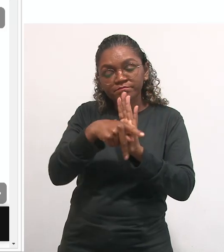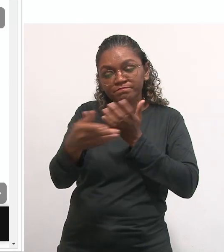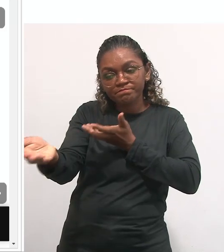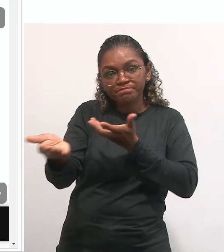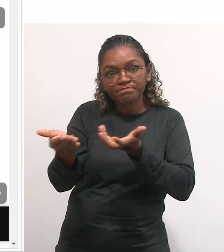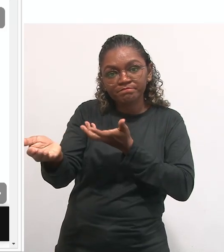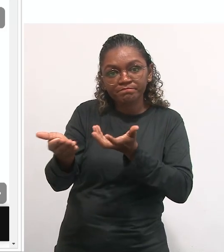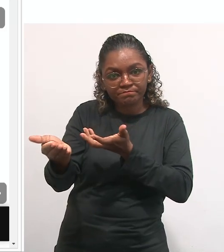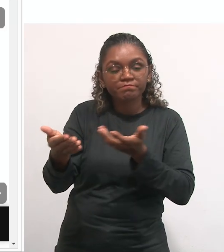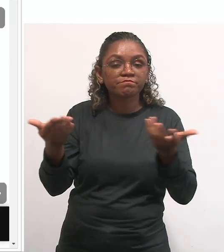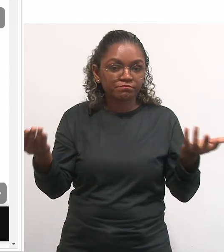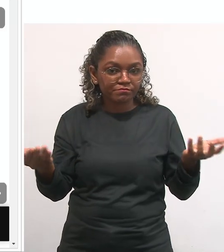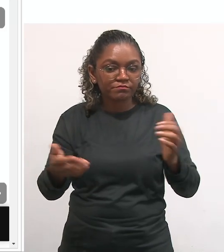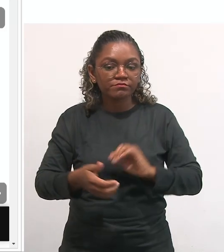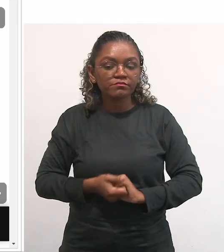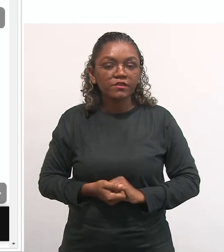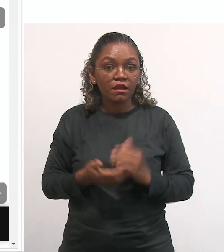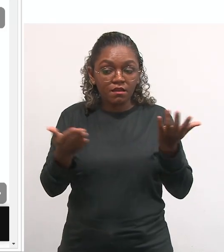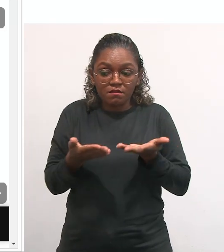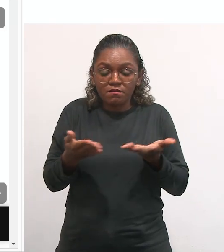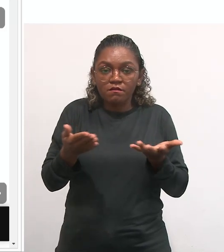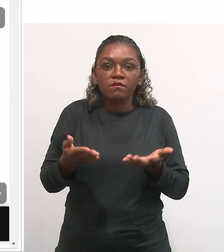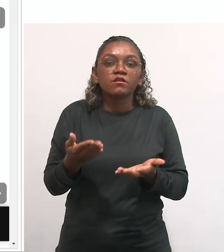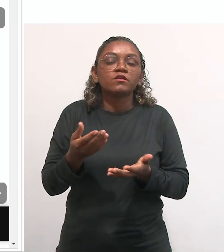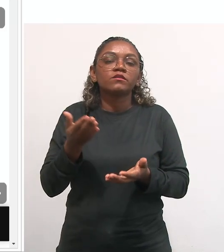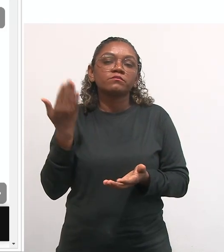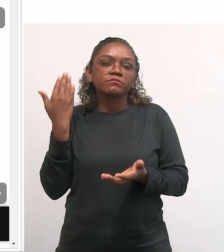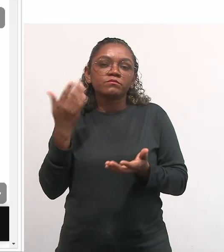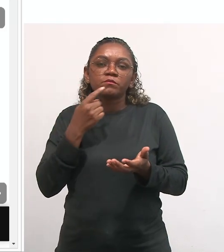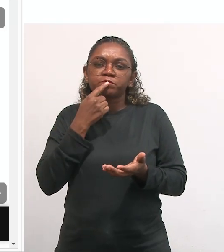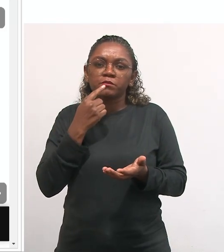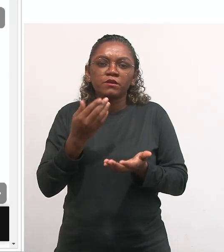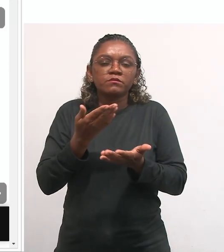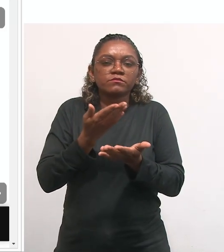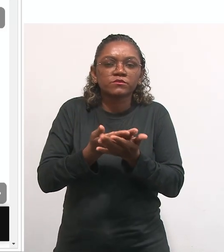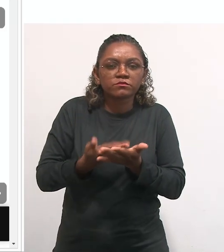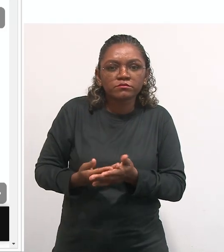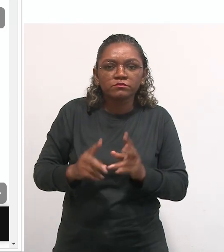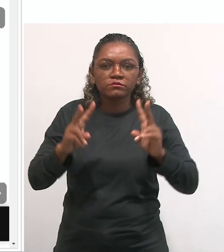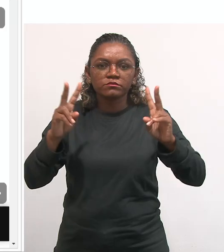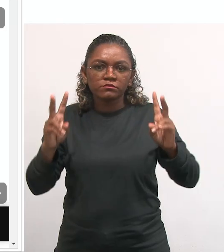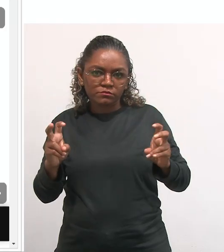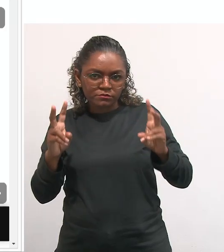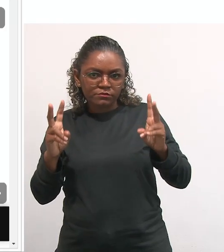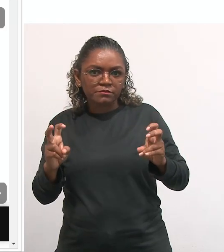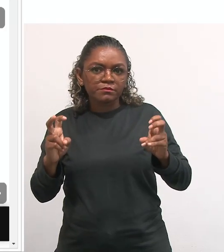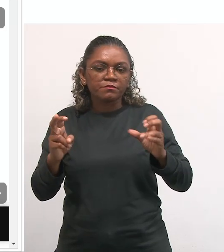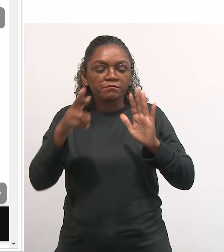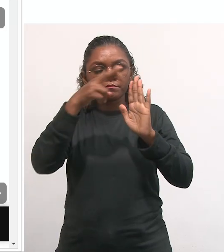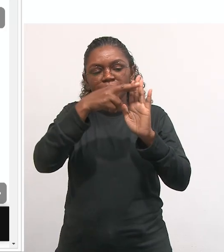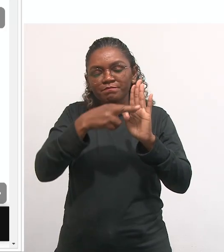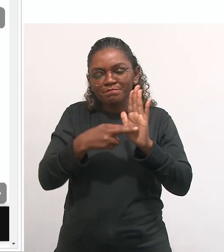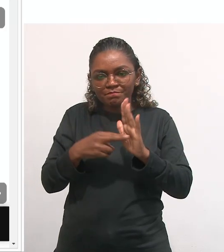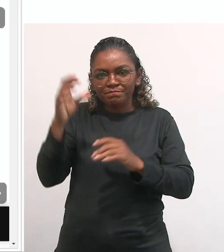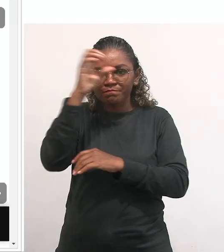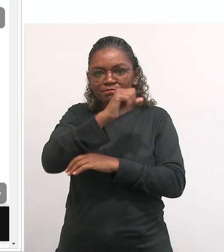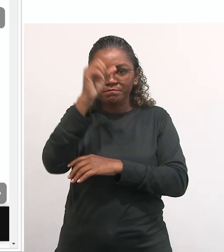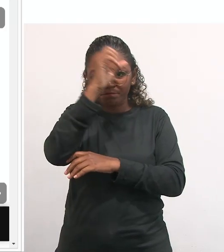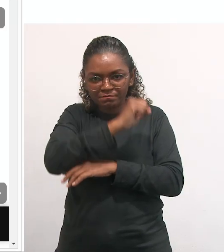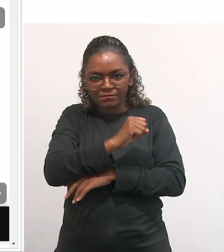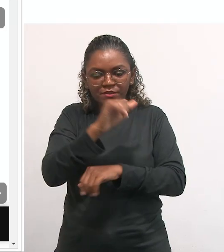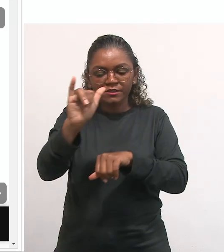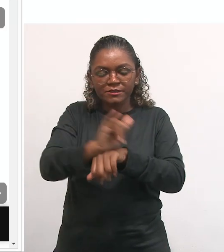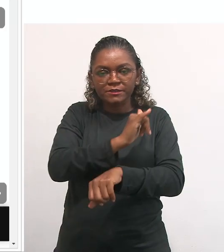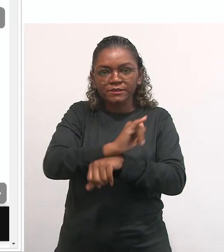didática. Os mais recentes estudos trabalham nessa, da regulação da aprendizagem, então, a